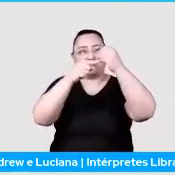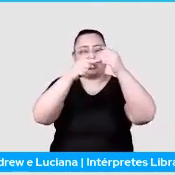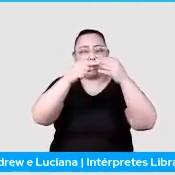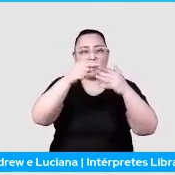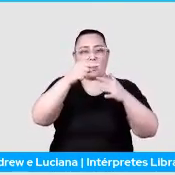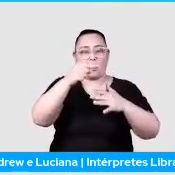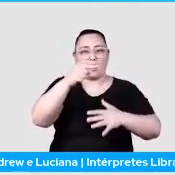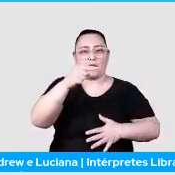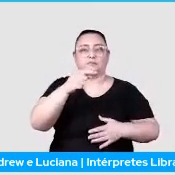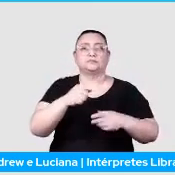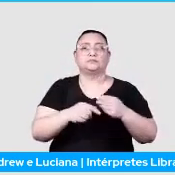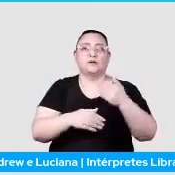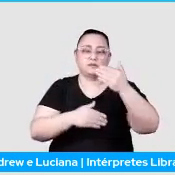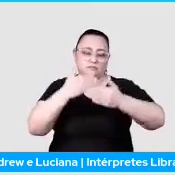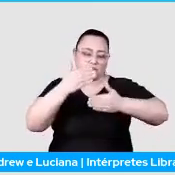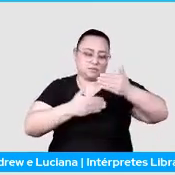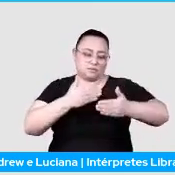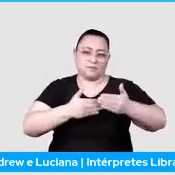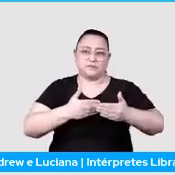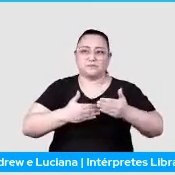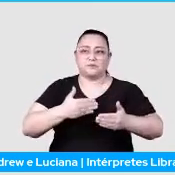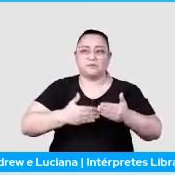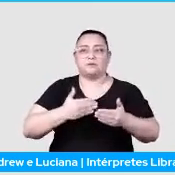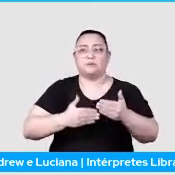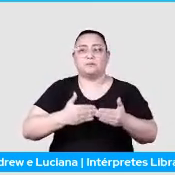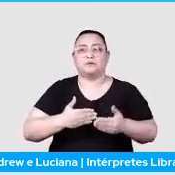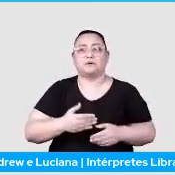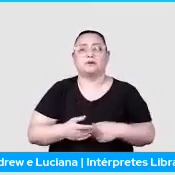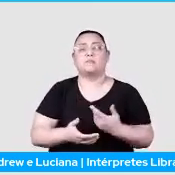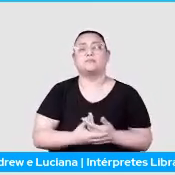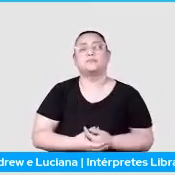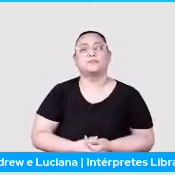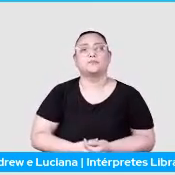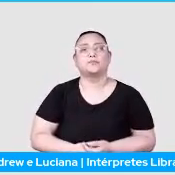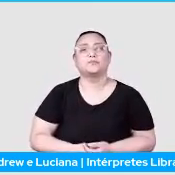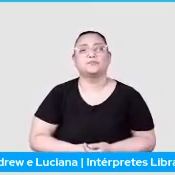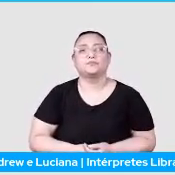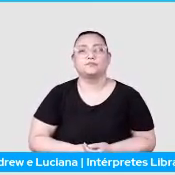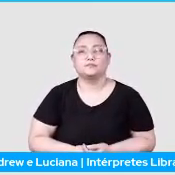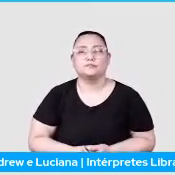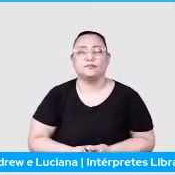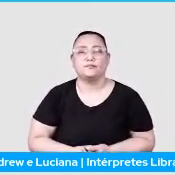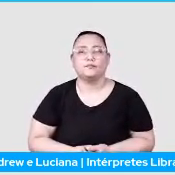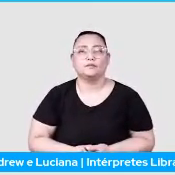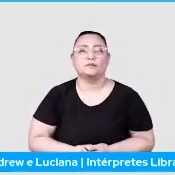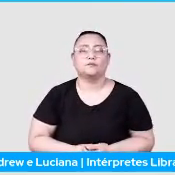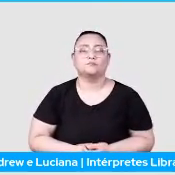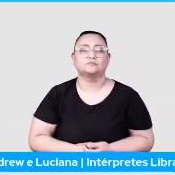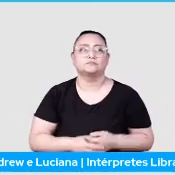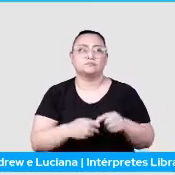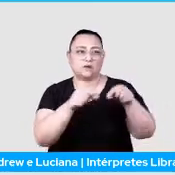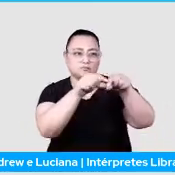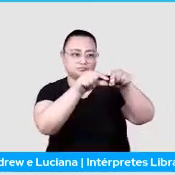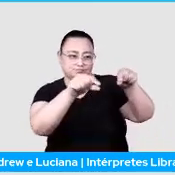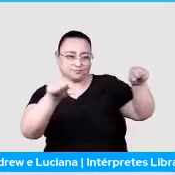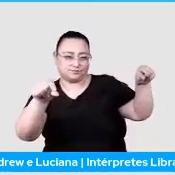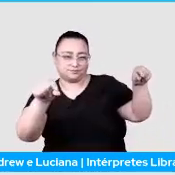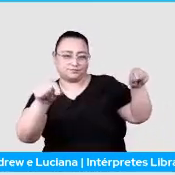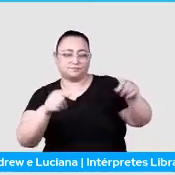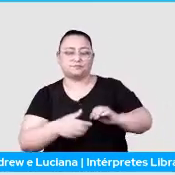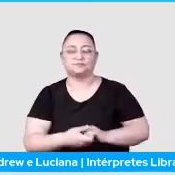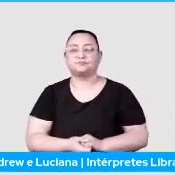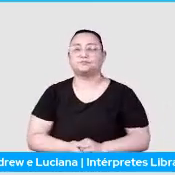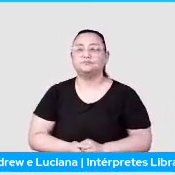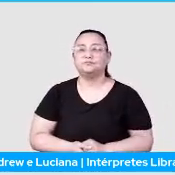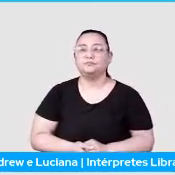Eu rodei, no caso, scrap aí, crown books to scrape, o nome da spider, né? E